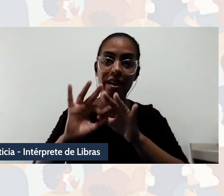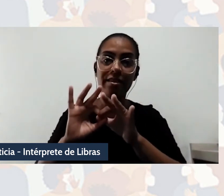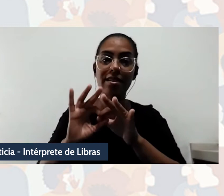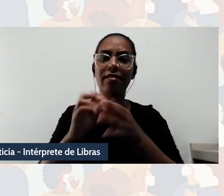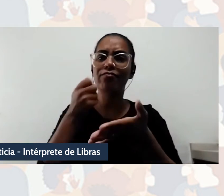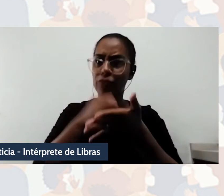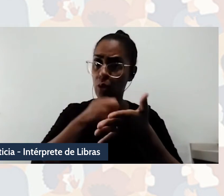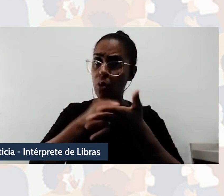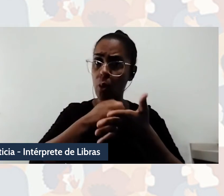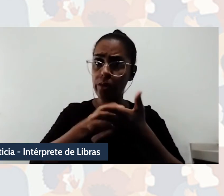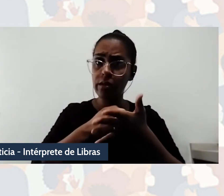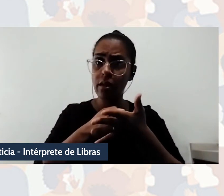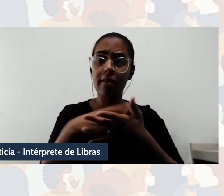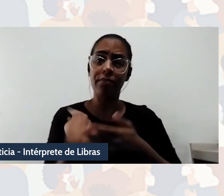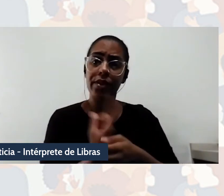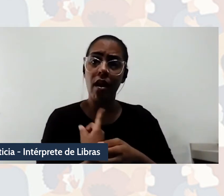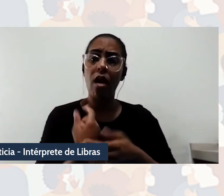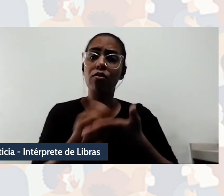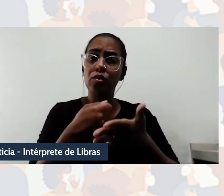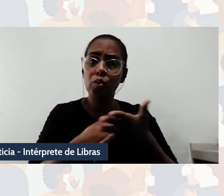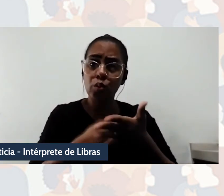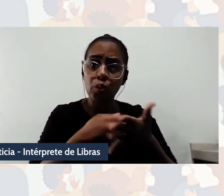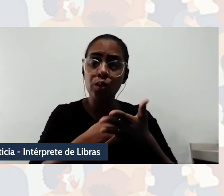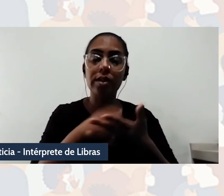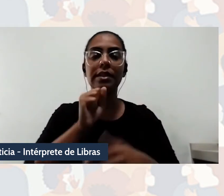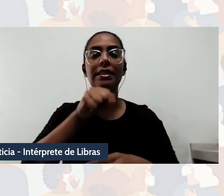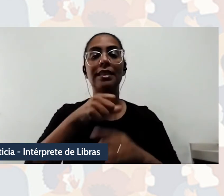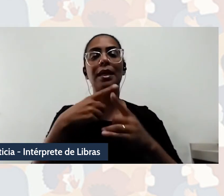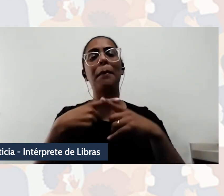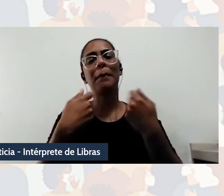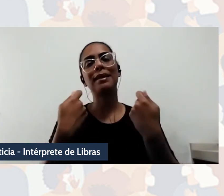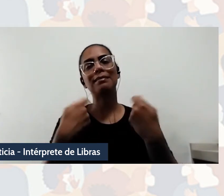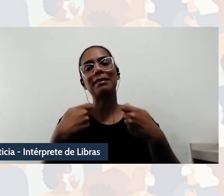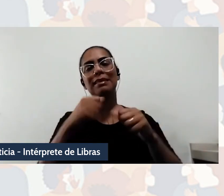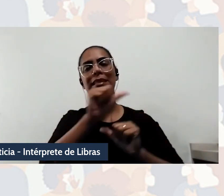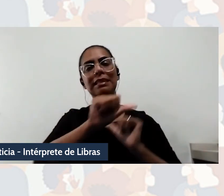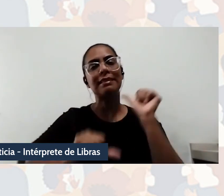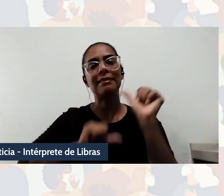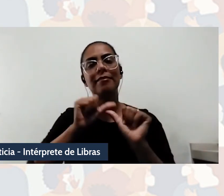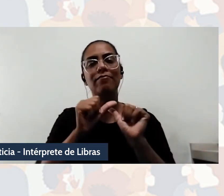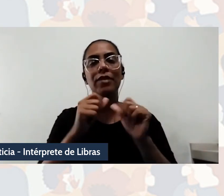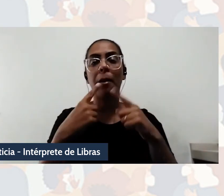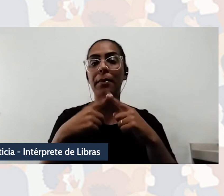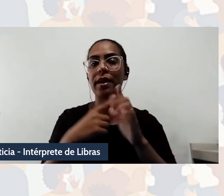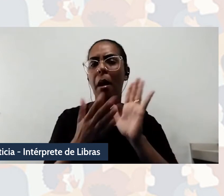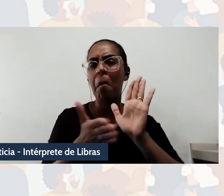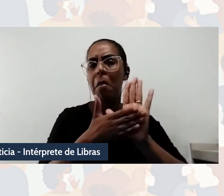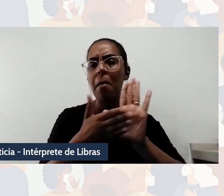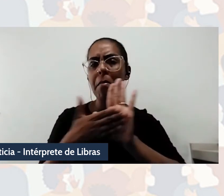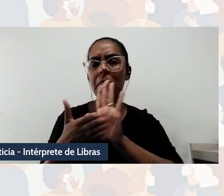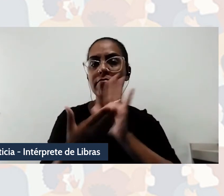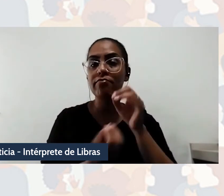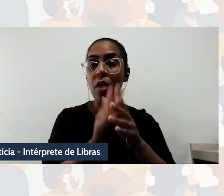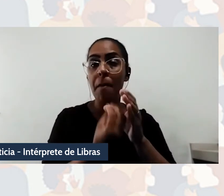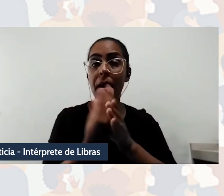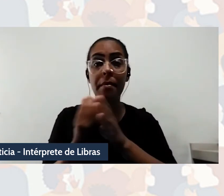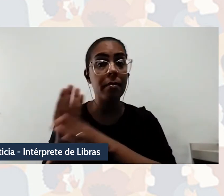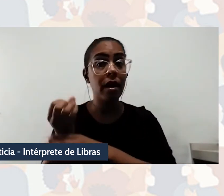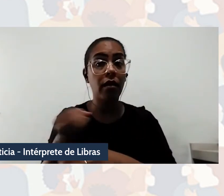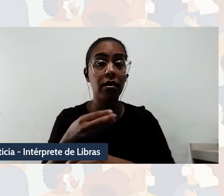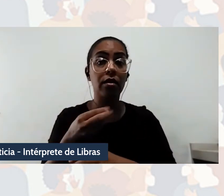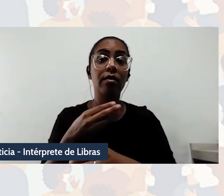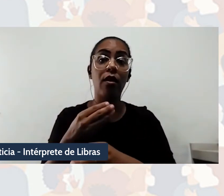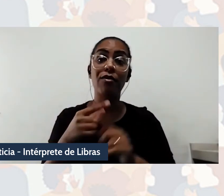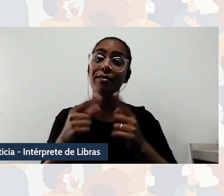sensíveis diferenças, sensíveis mudanças, propostas que estão surgindo e que são muito bacanas, ainda é uma grande